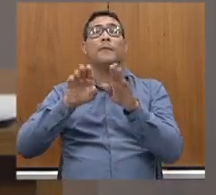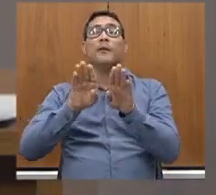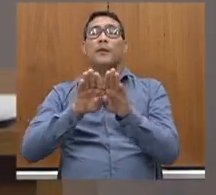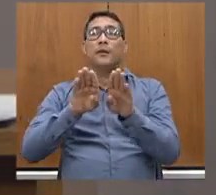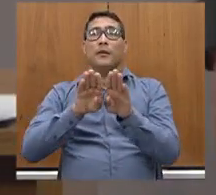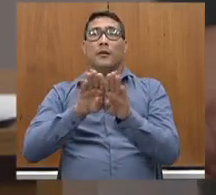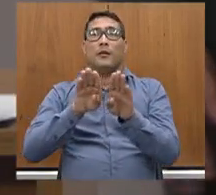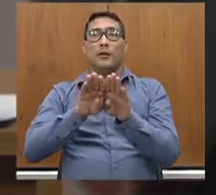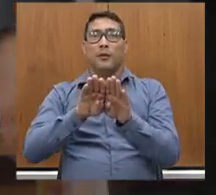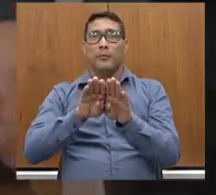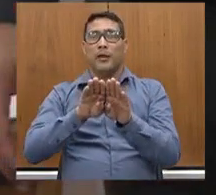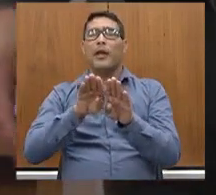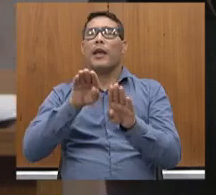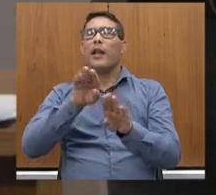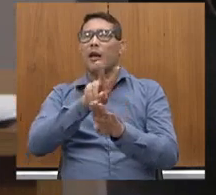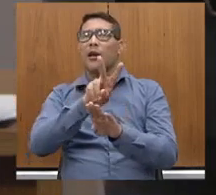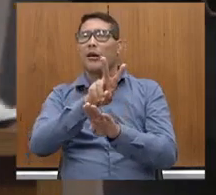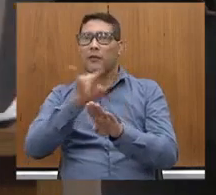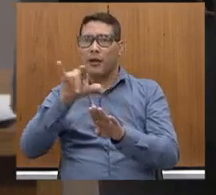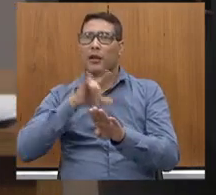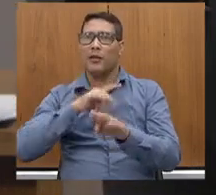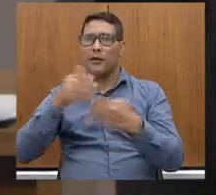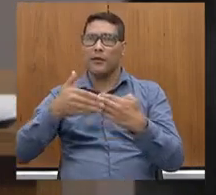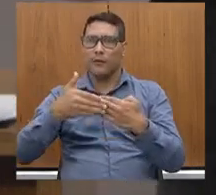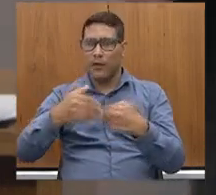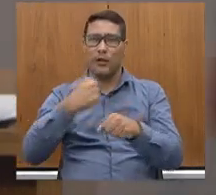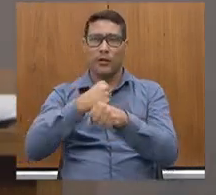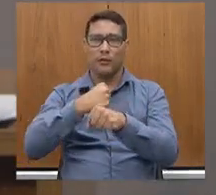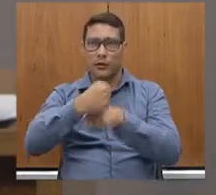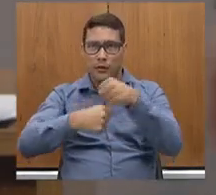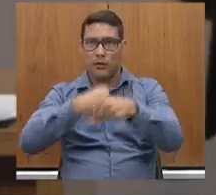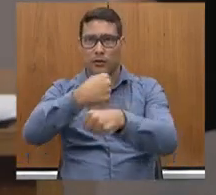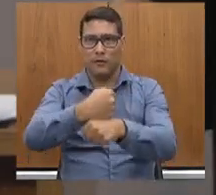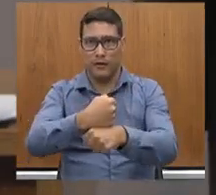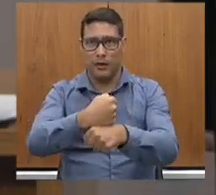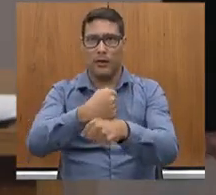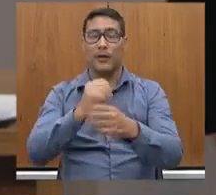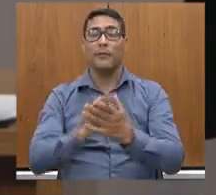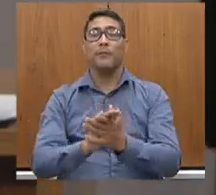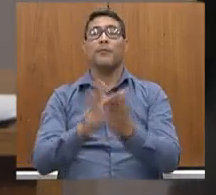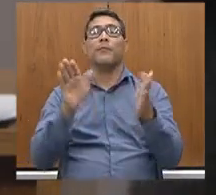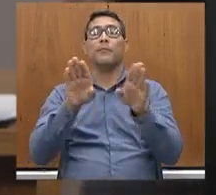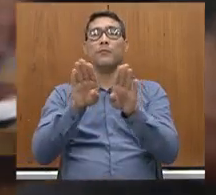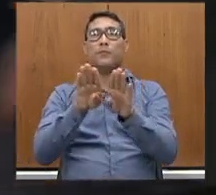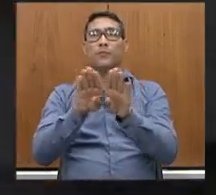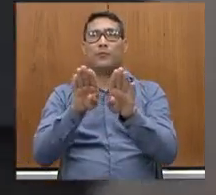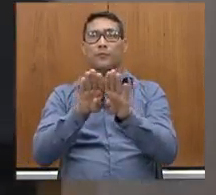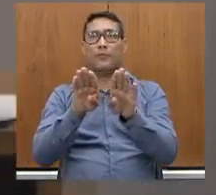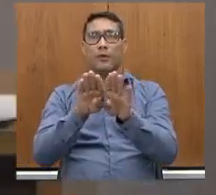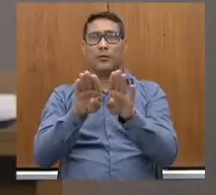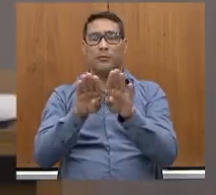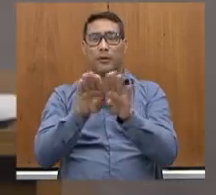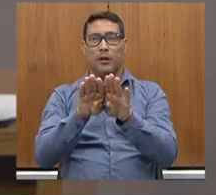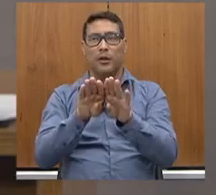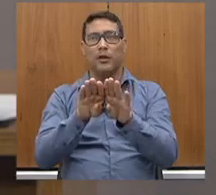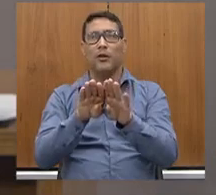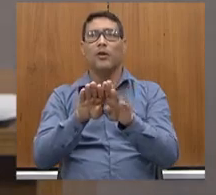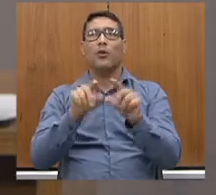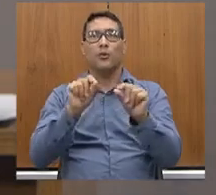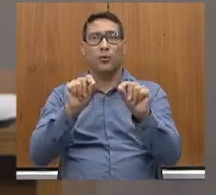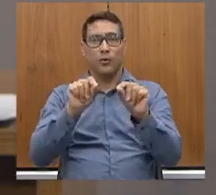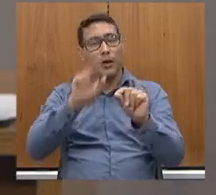passam a ser feitas a partir do ano que vem, da mesma forma que o